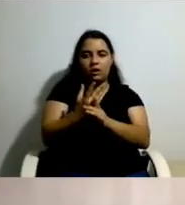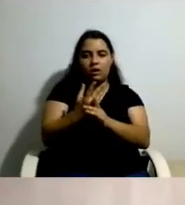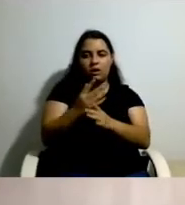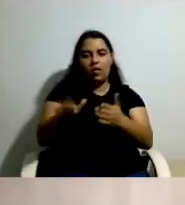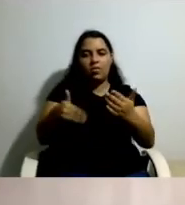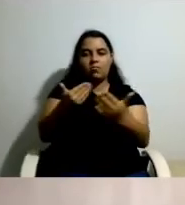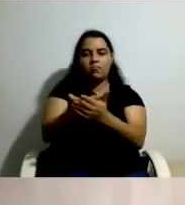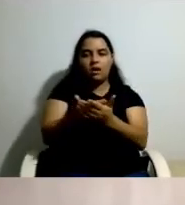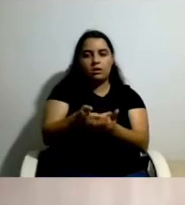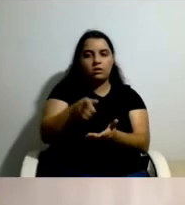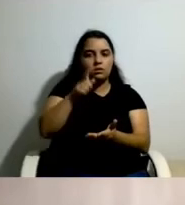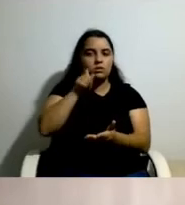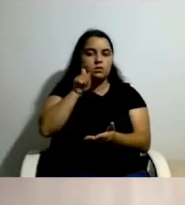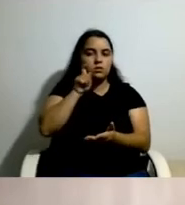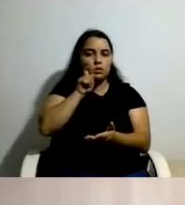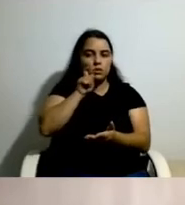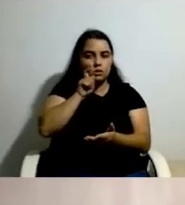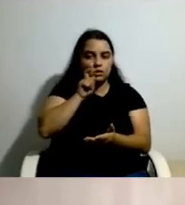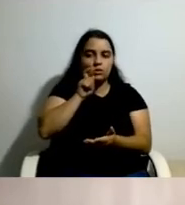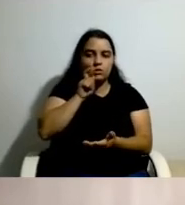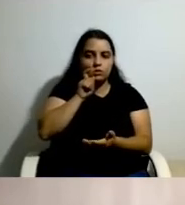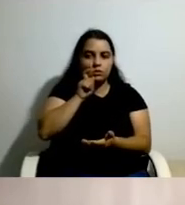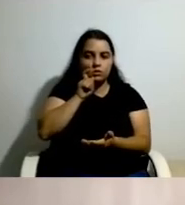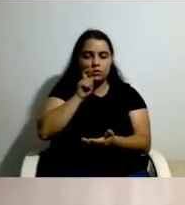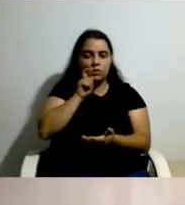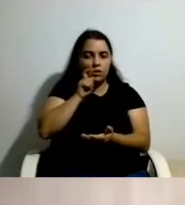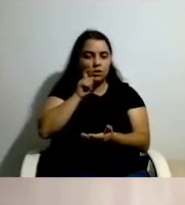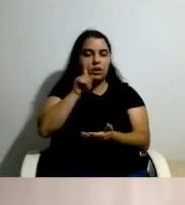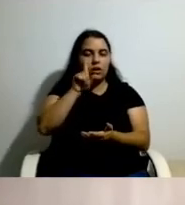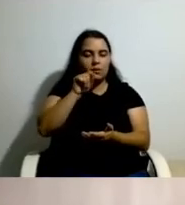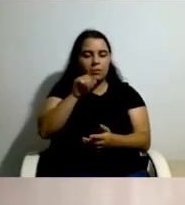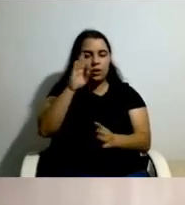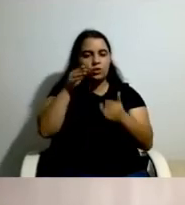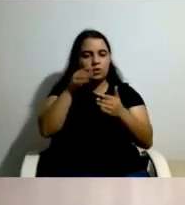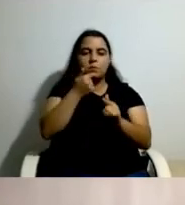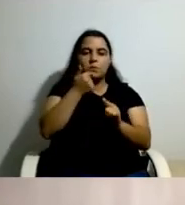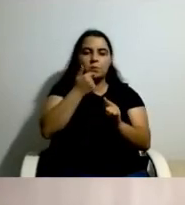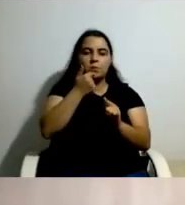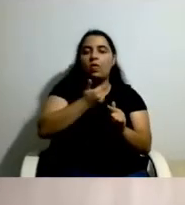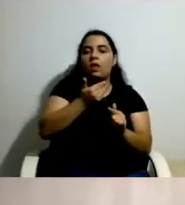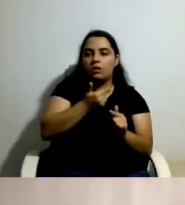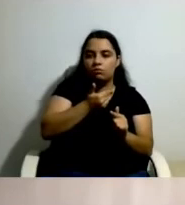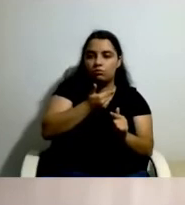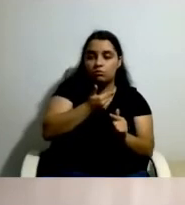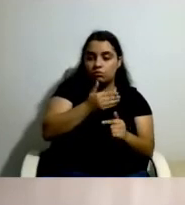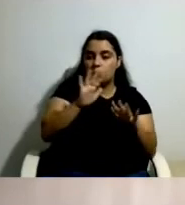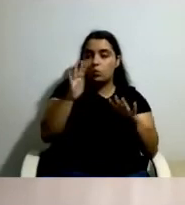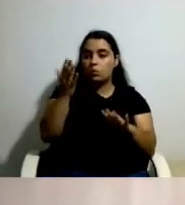e também a calcular os seus direitos e ainda que